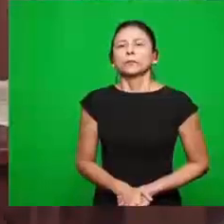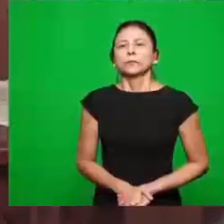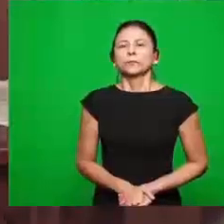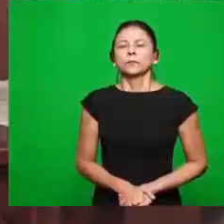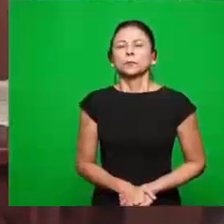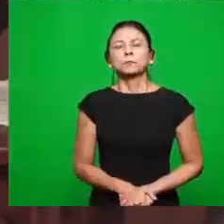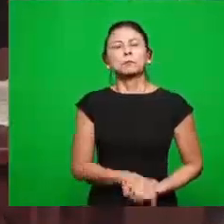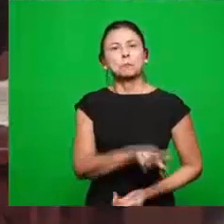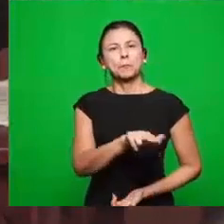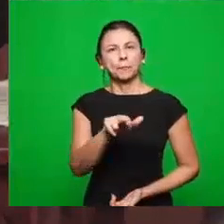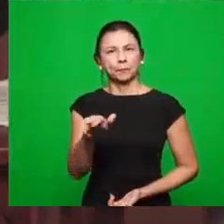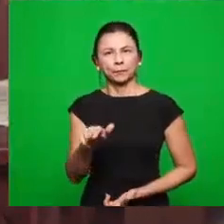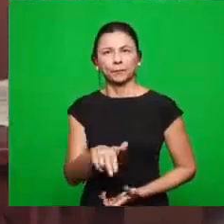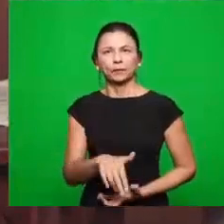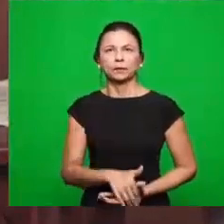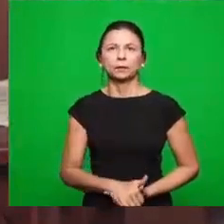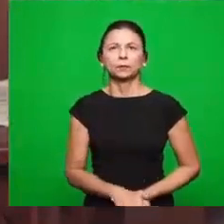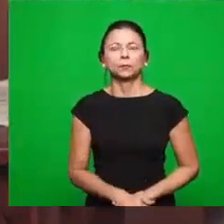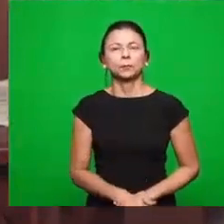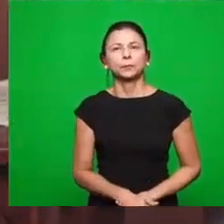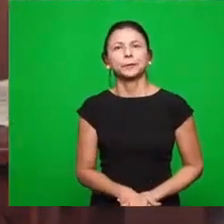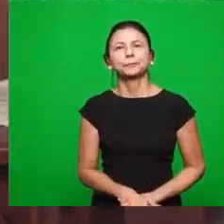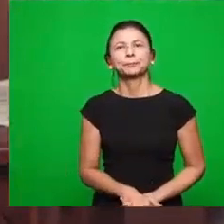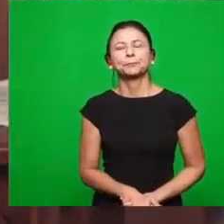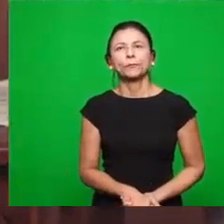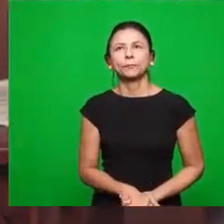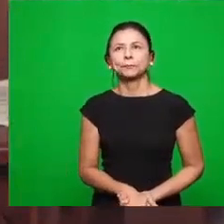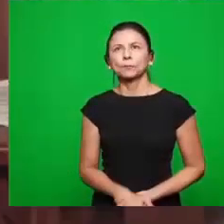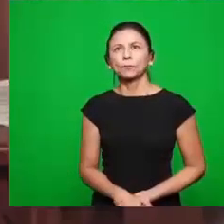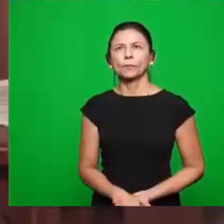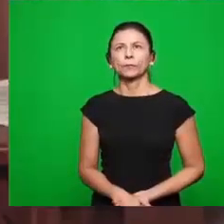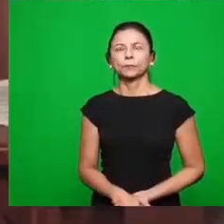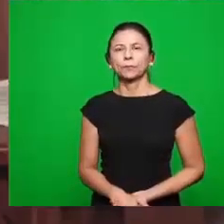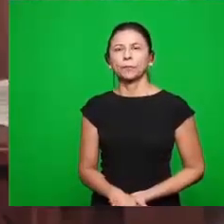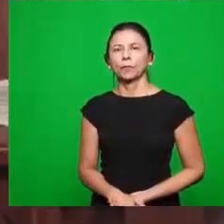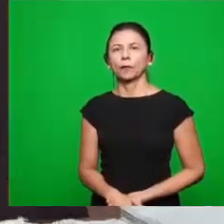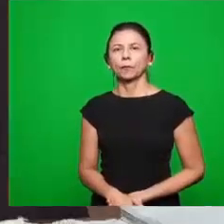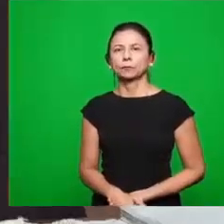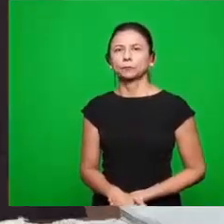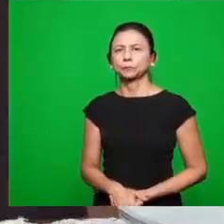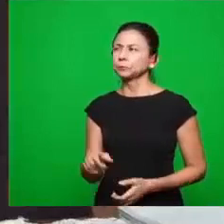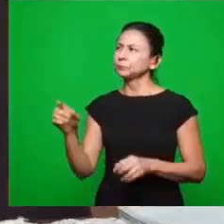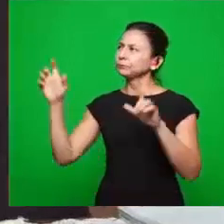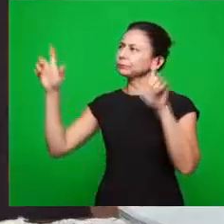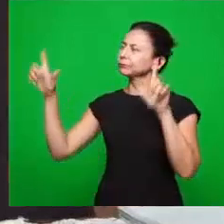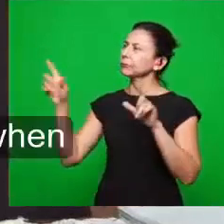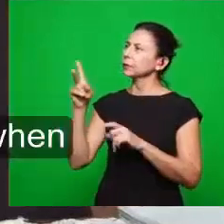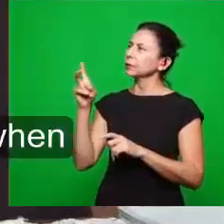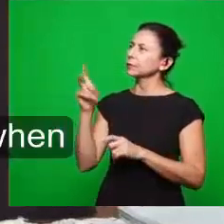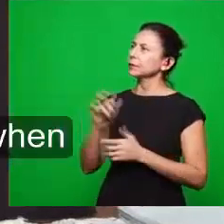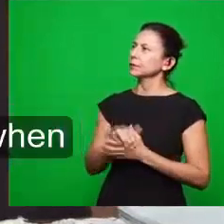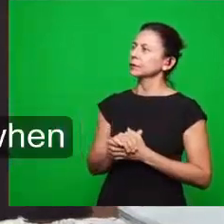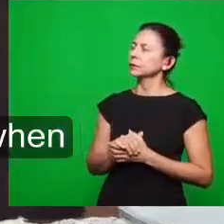Meus irmãos... Nós estamos aqui observando uma